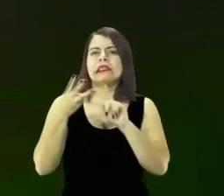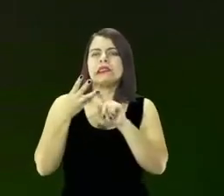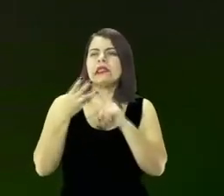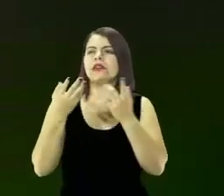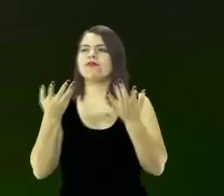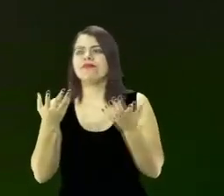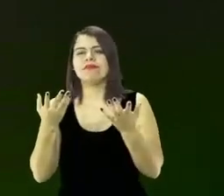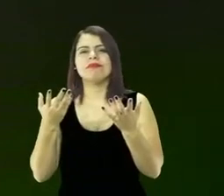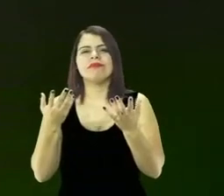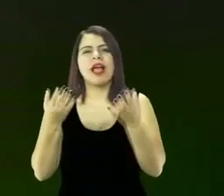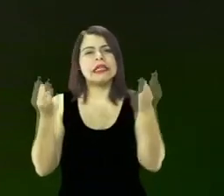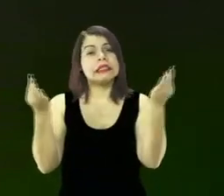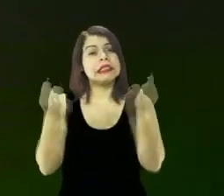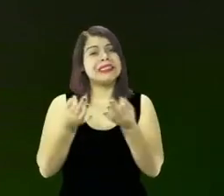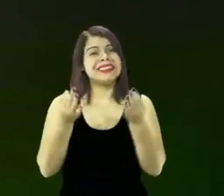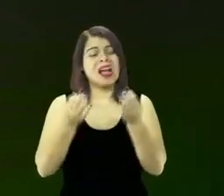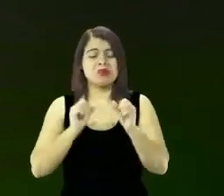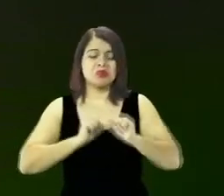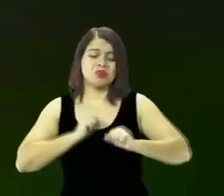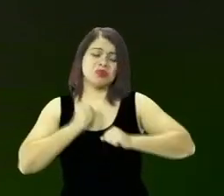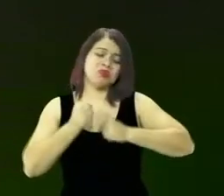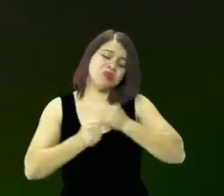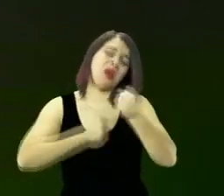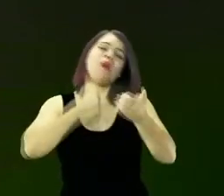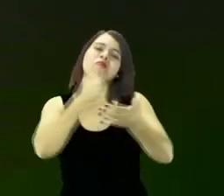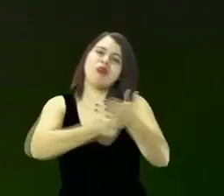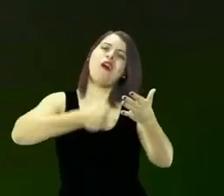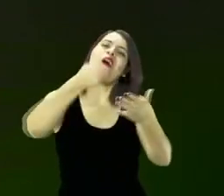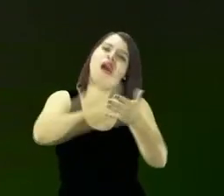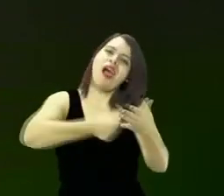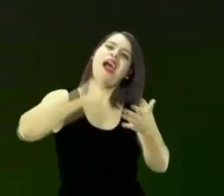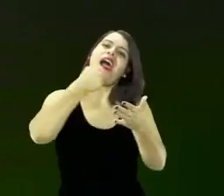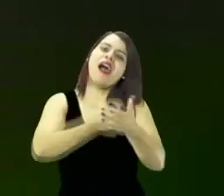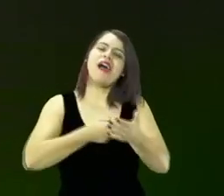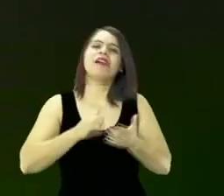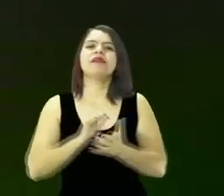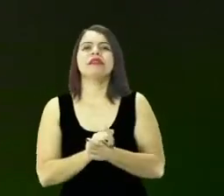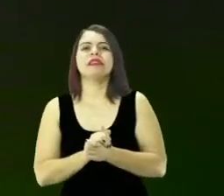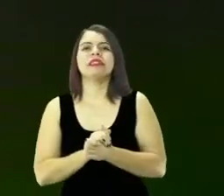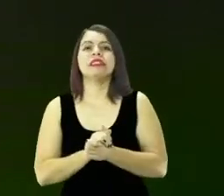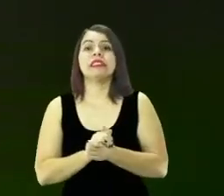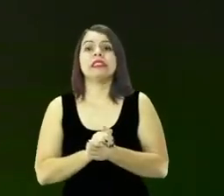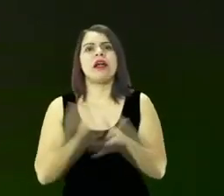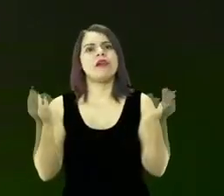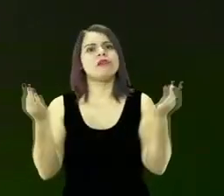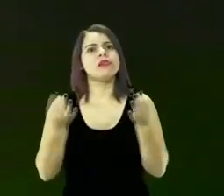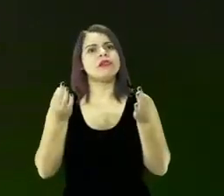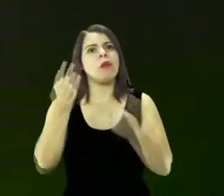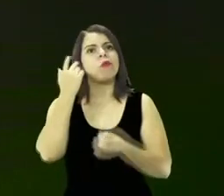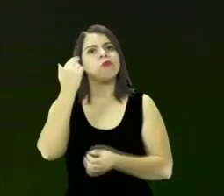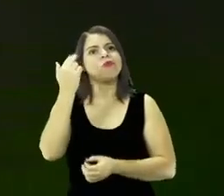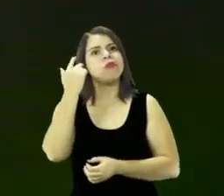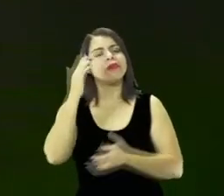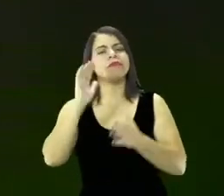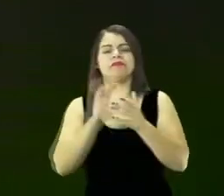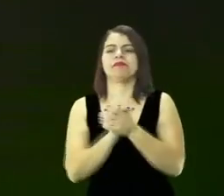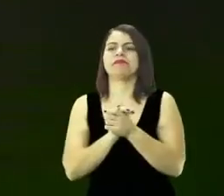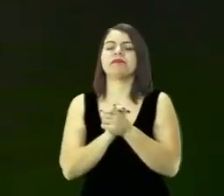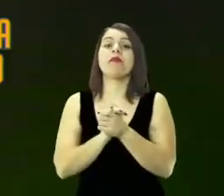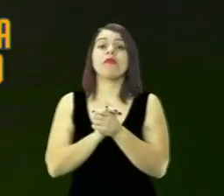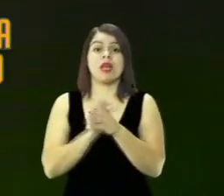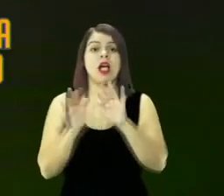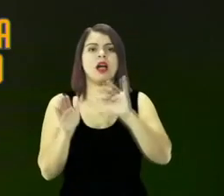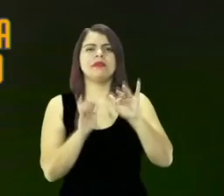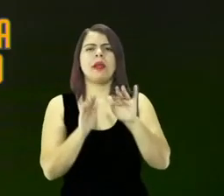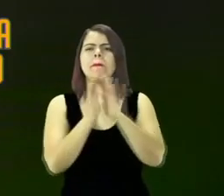acertar com esforço e acertar naturalmente. Olha para mim, coloca por favor, 1 João 4